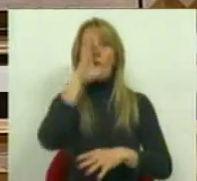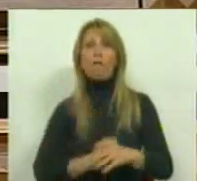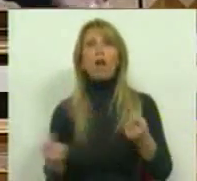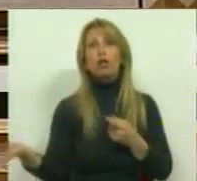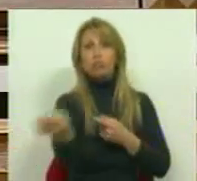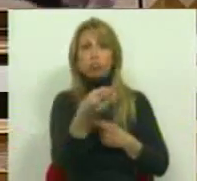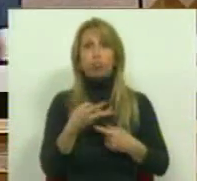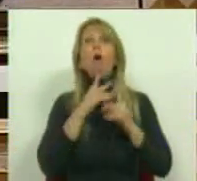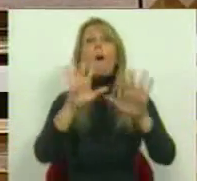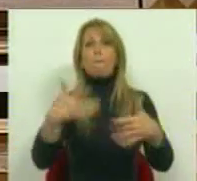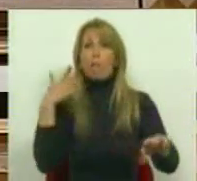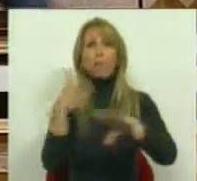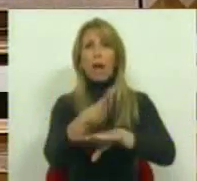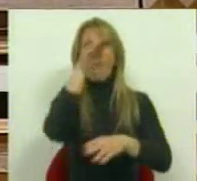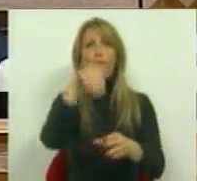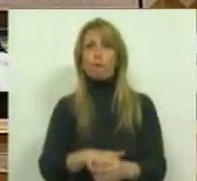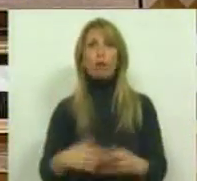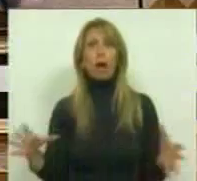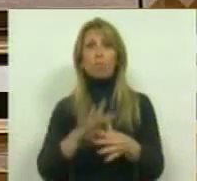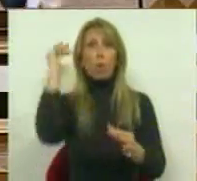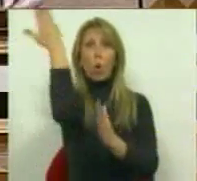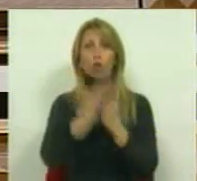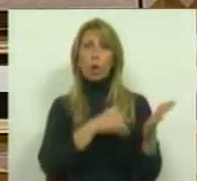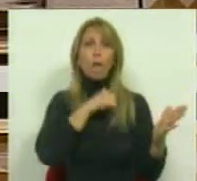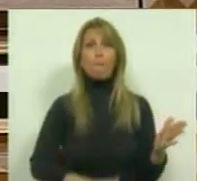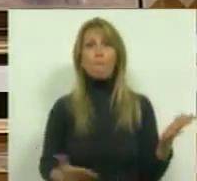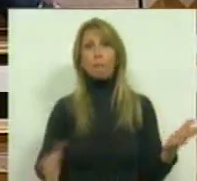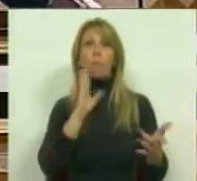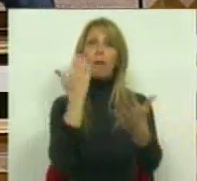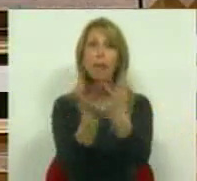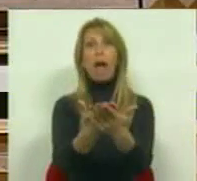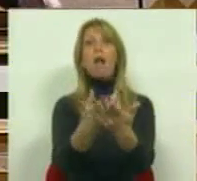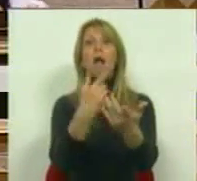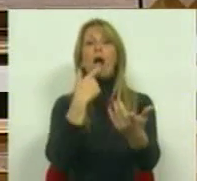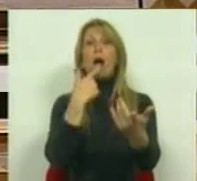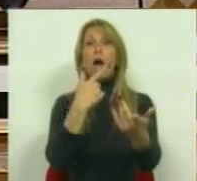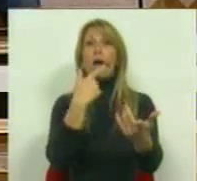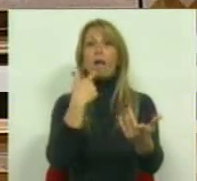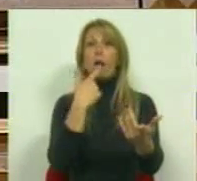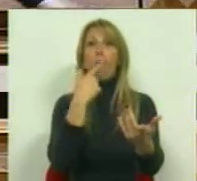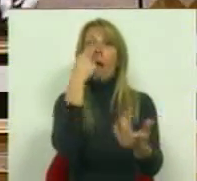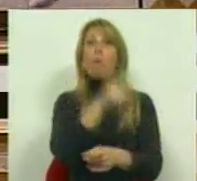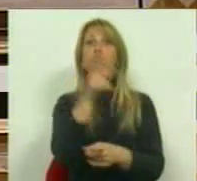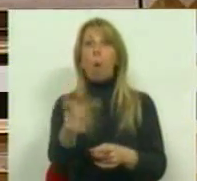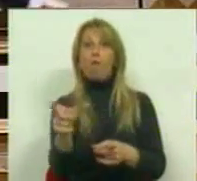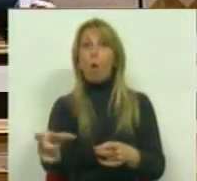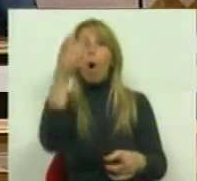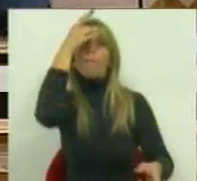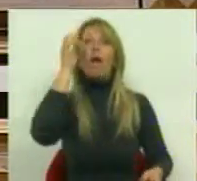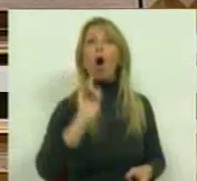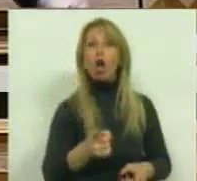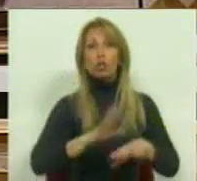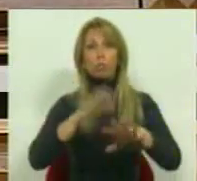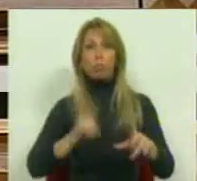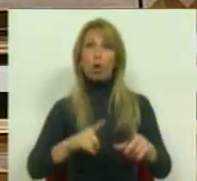pode ser diretamente votado nos termos da Constituição, para que seja dada a palavra ao povo para dizer o que entende sobre este acordo, sobre este